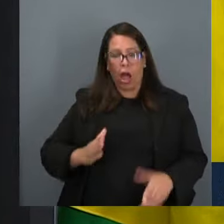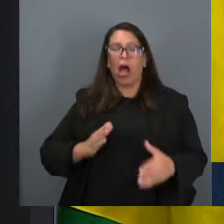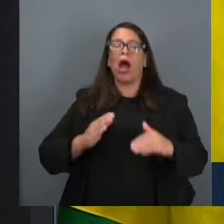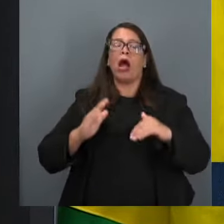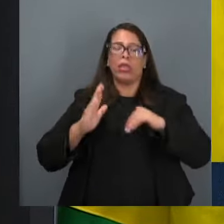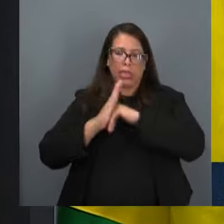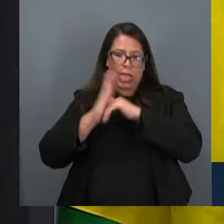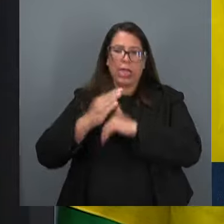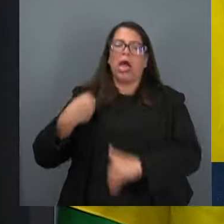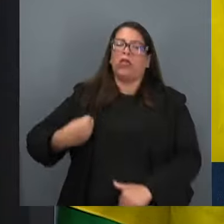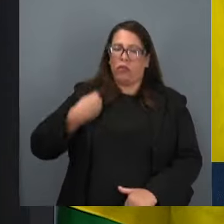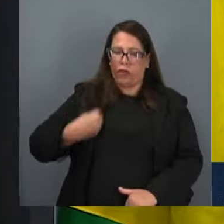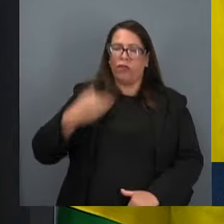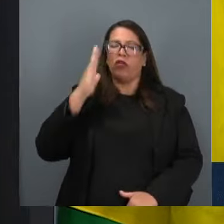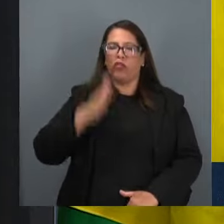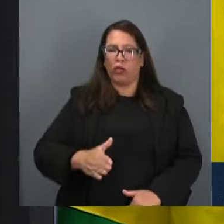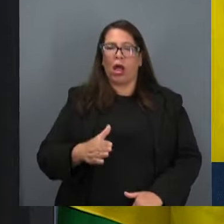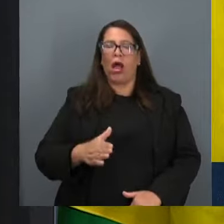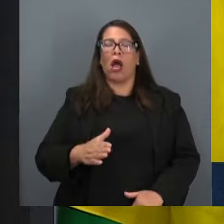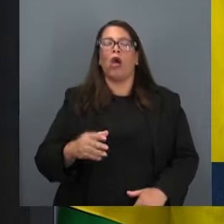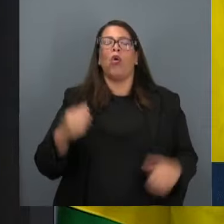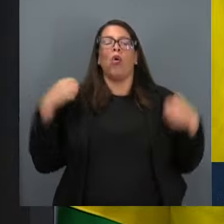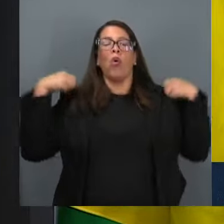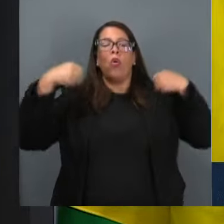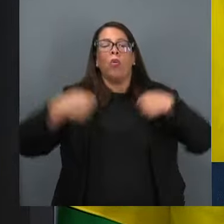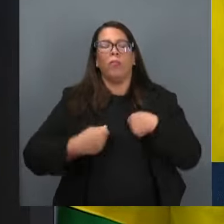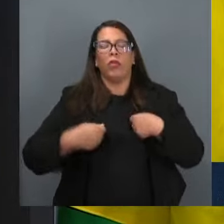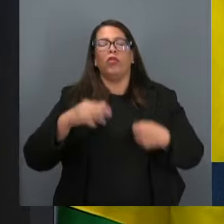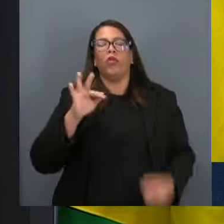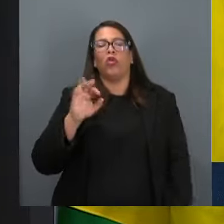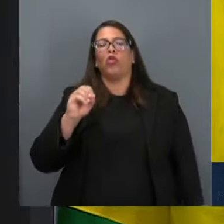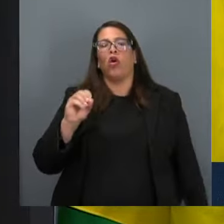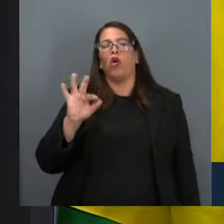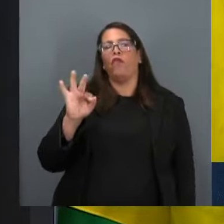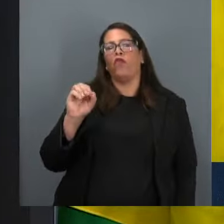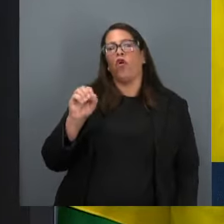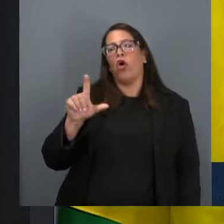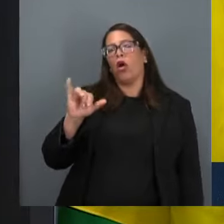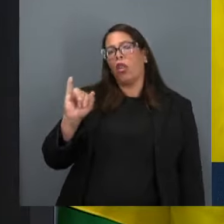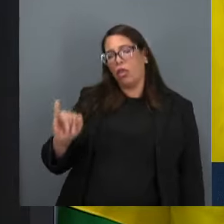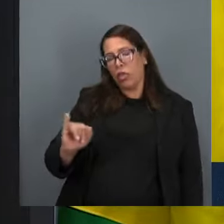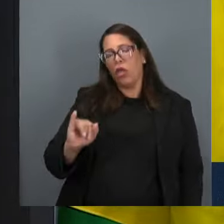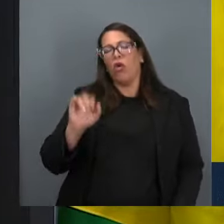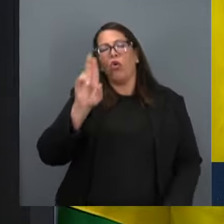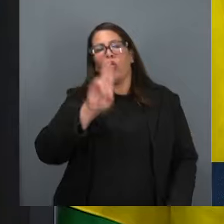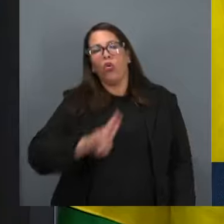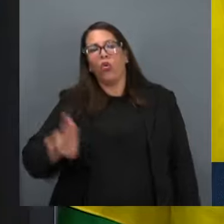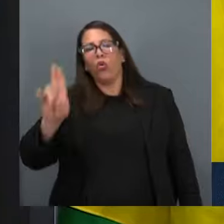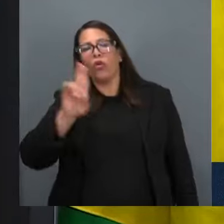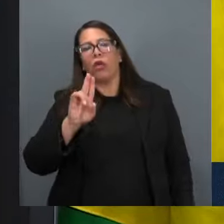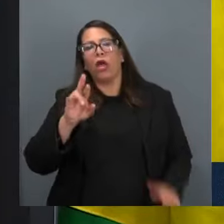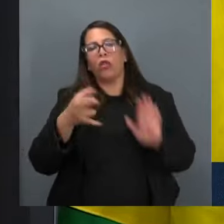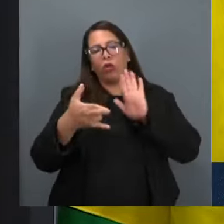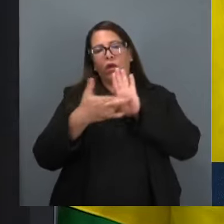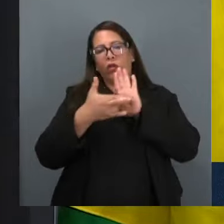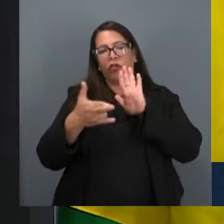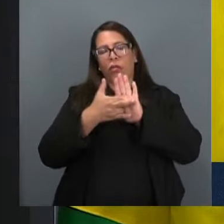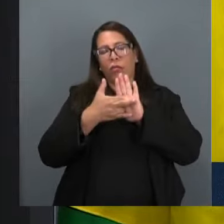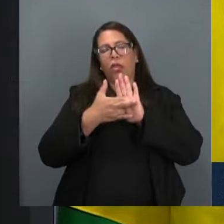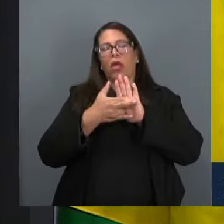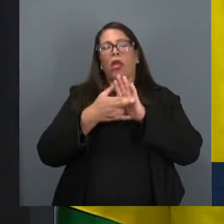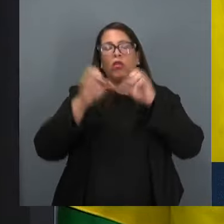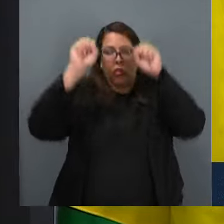mandato, quando o ministro Toffoli, no malabarismo jurídico, utilizando a brecha do regimento interno,